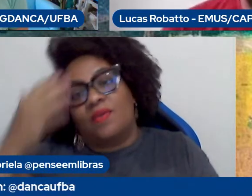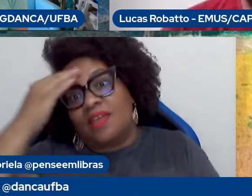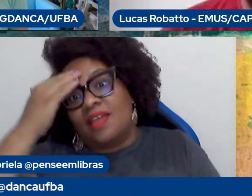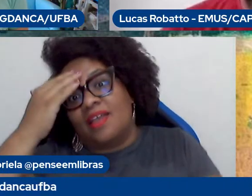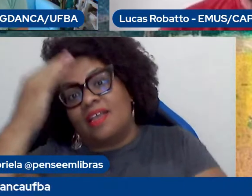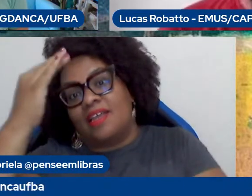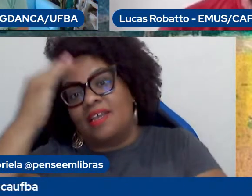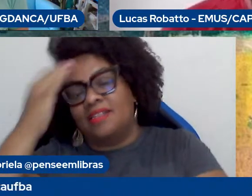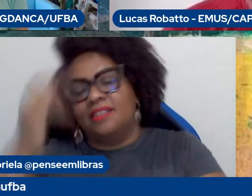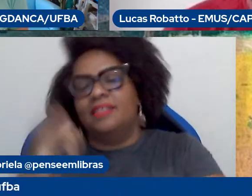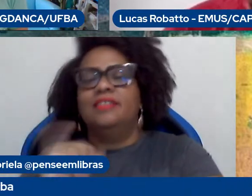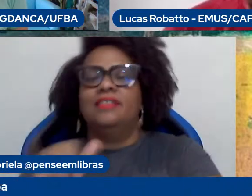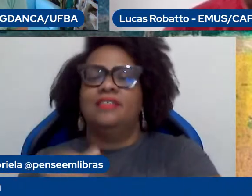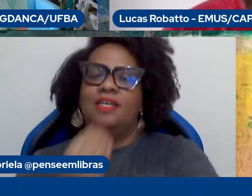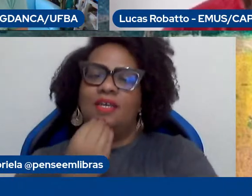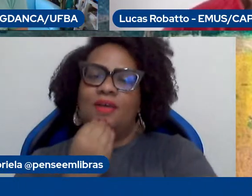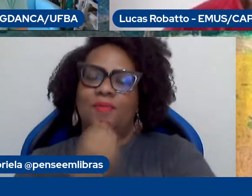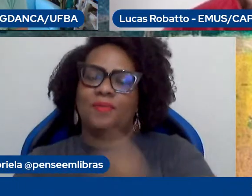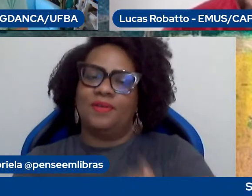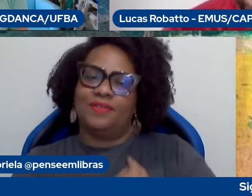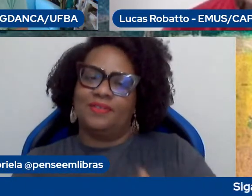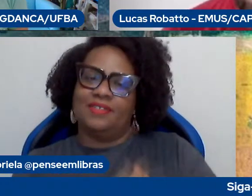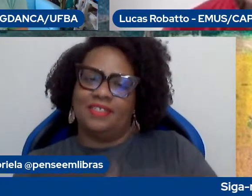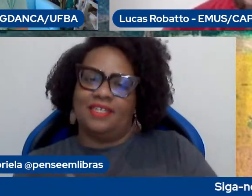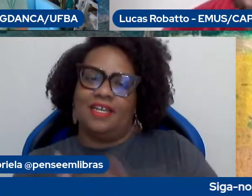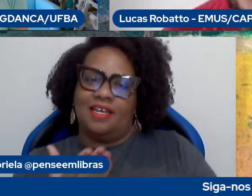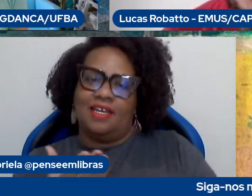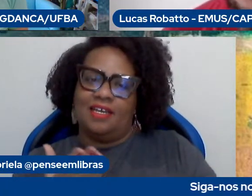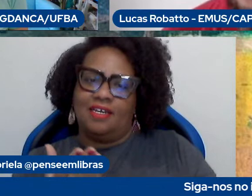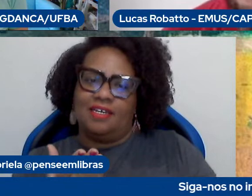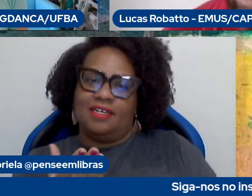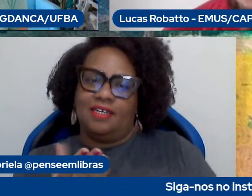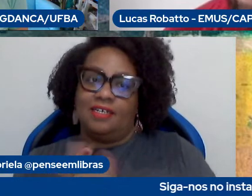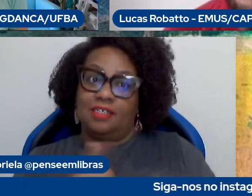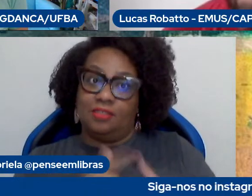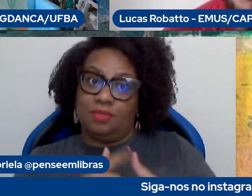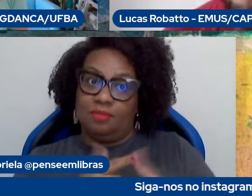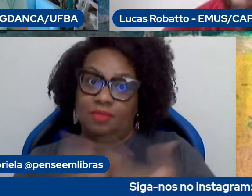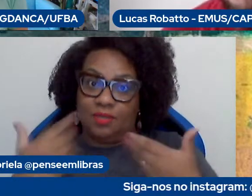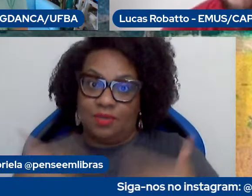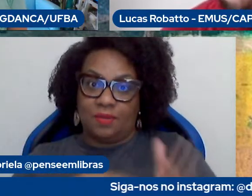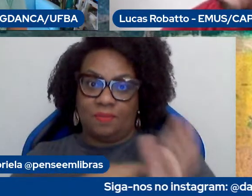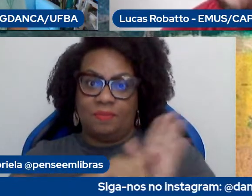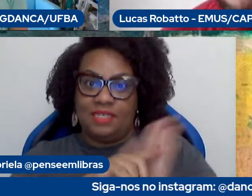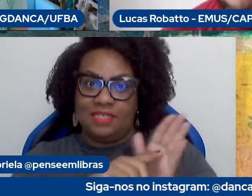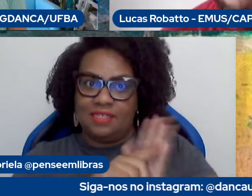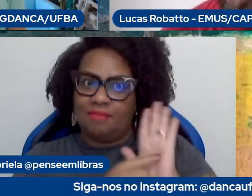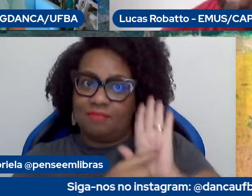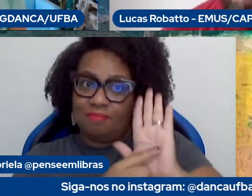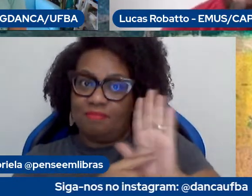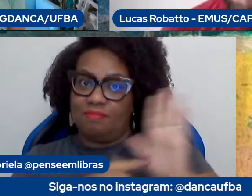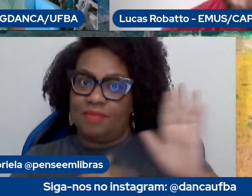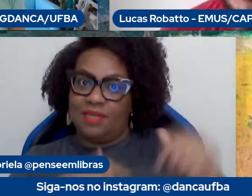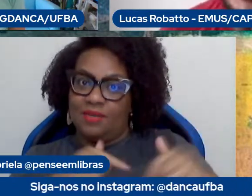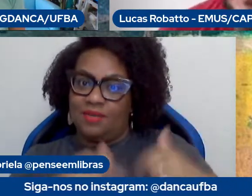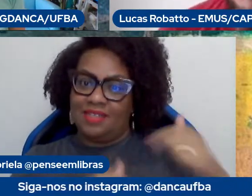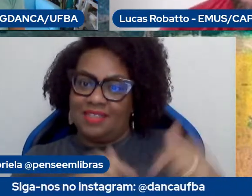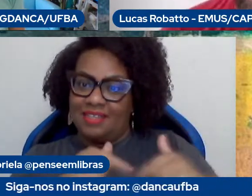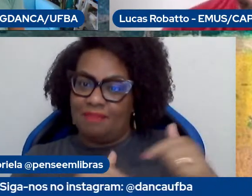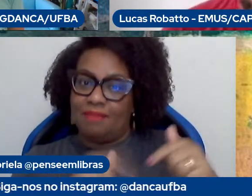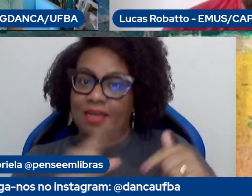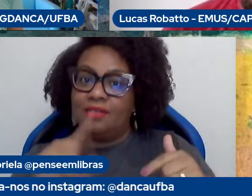em primeiro lugar como músico pesquisador apresentar o que eu tenho feito e depois agora como representante da